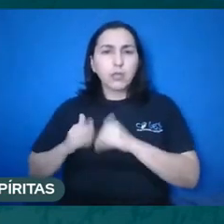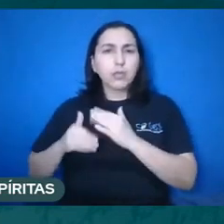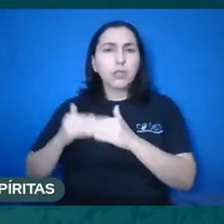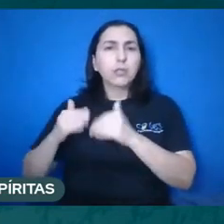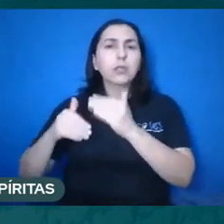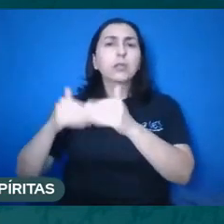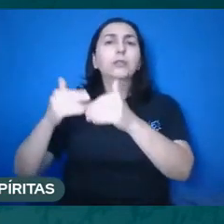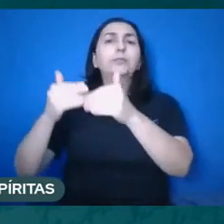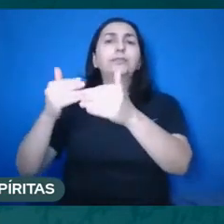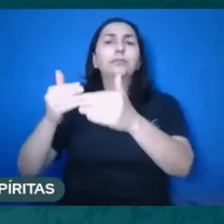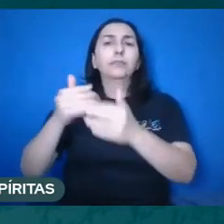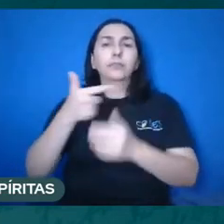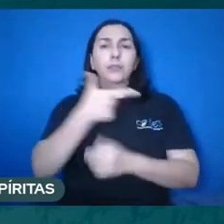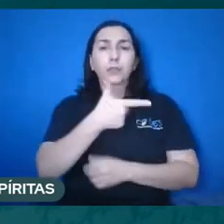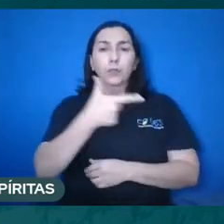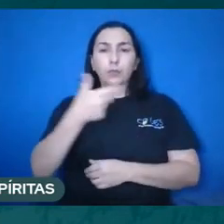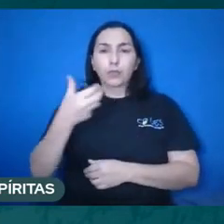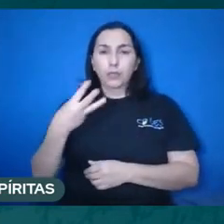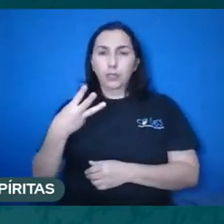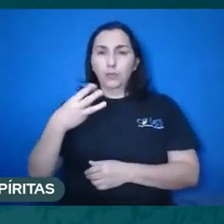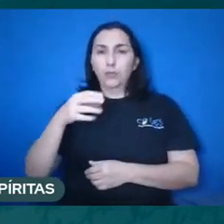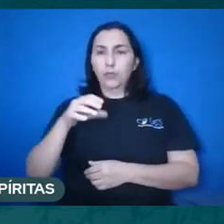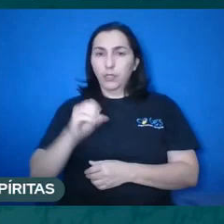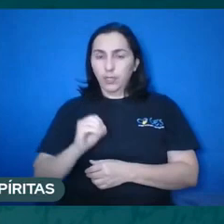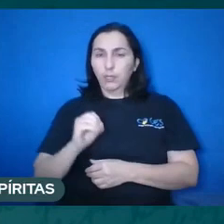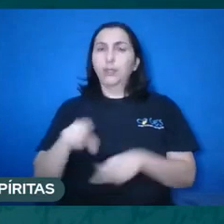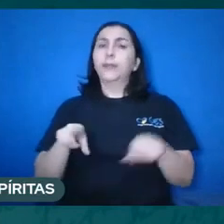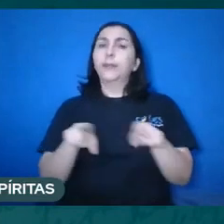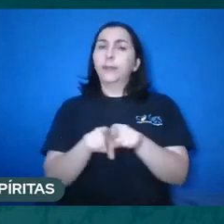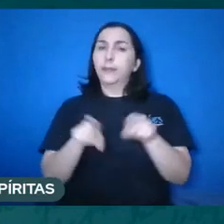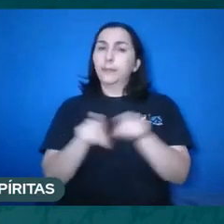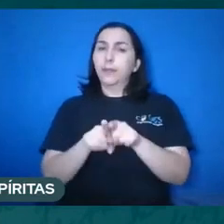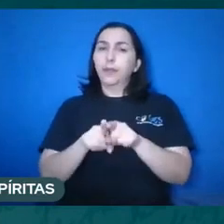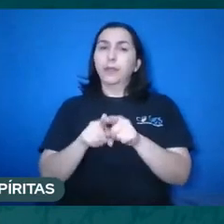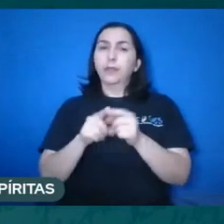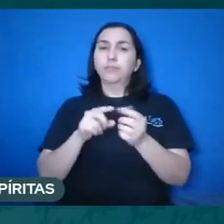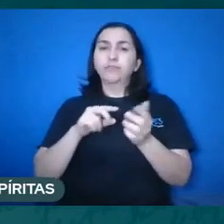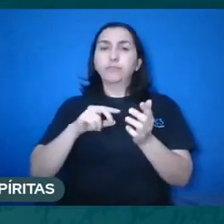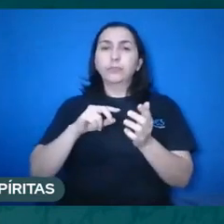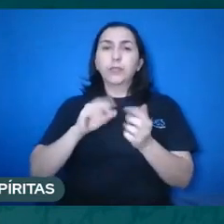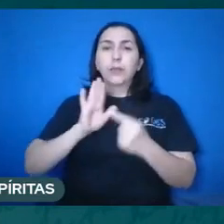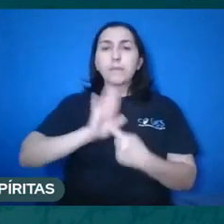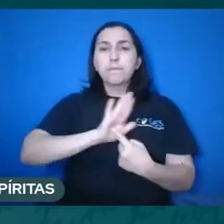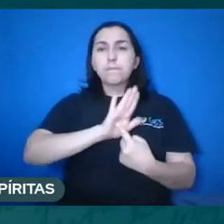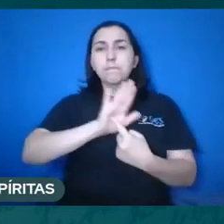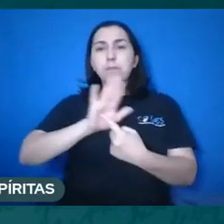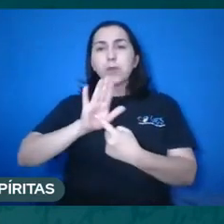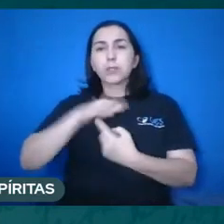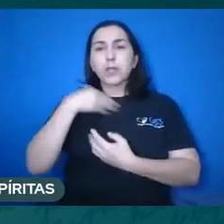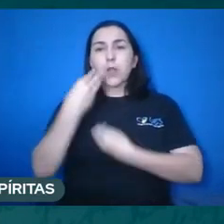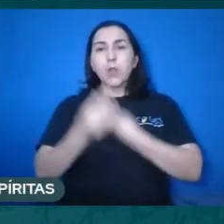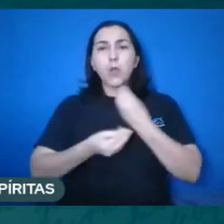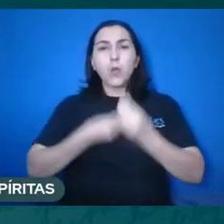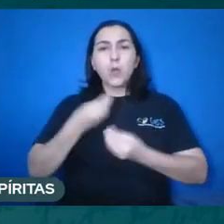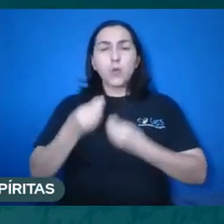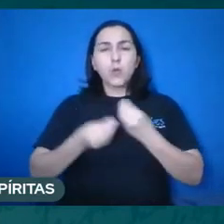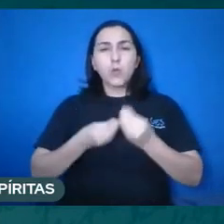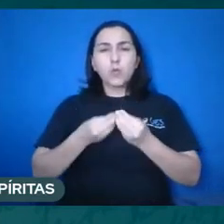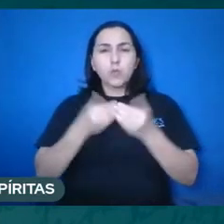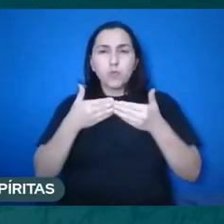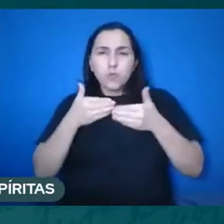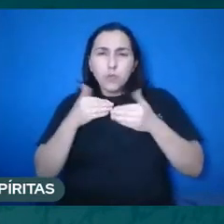à questão 230, nós veremos o que Platão, de certa forma, trabalhou de uma maneira muito introdutória,